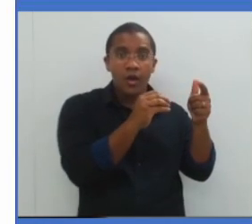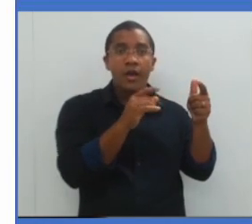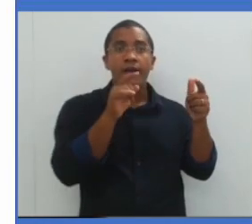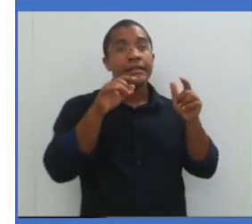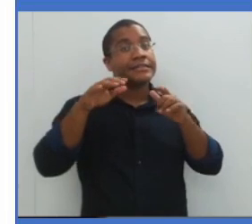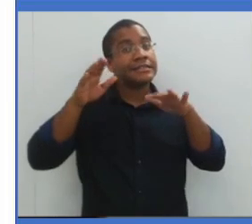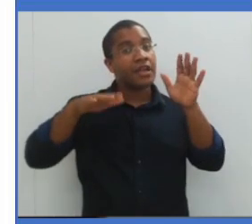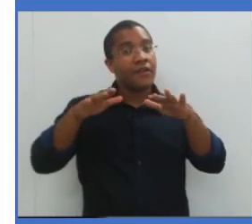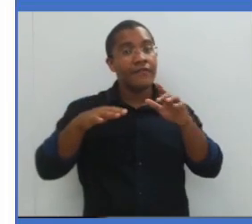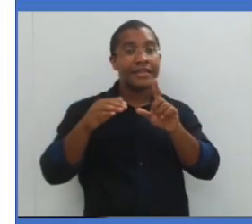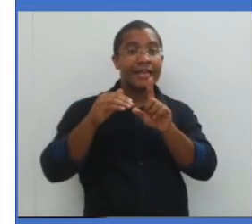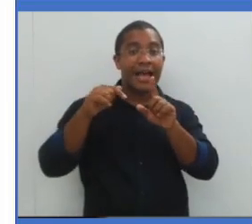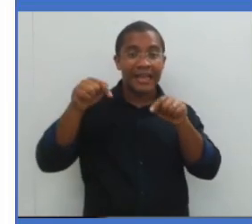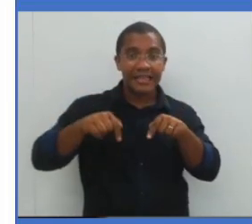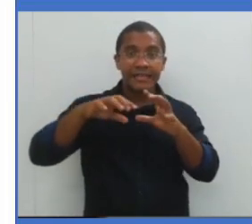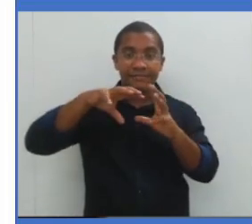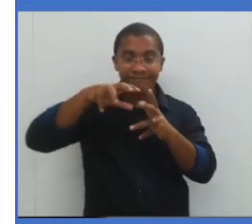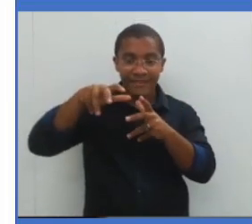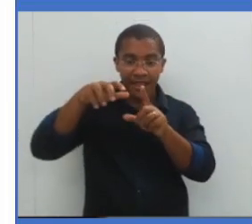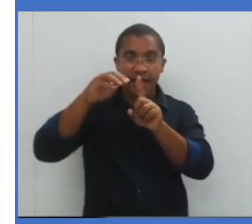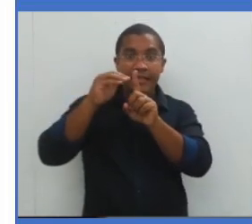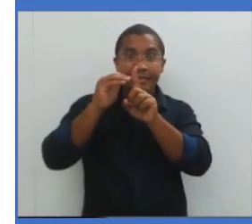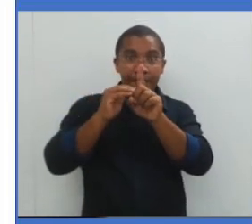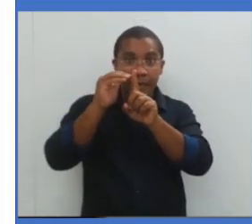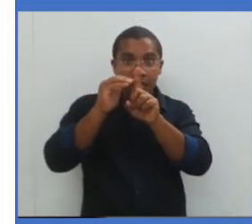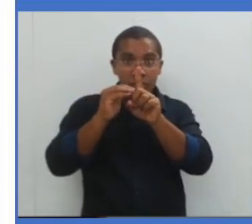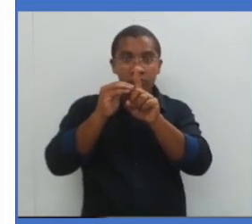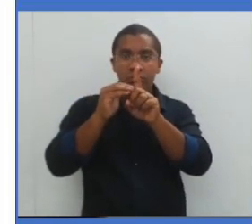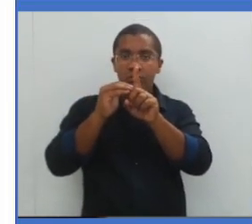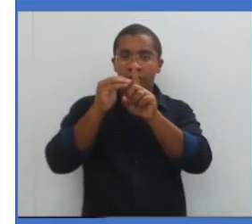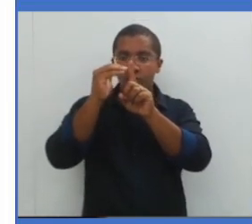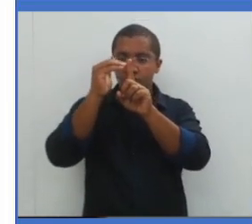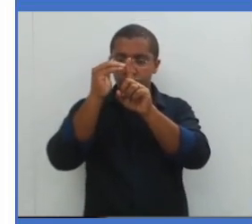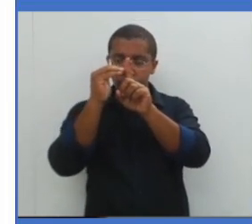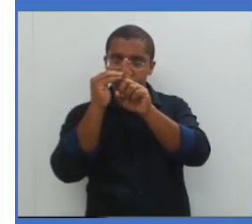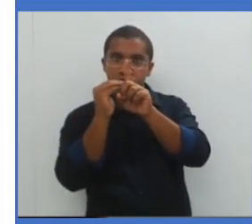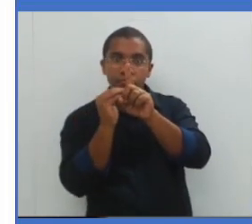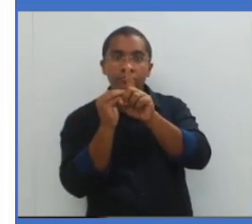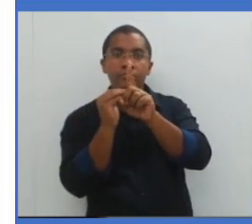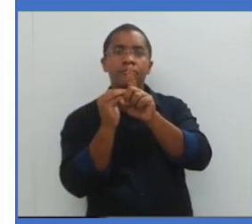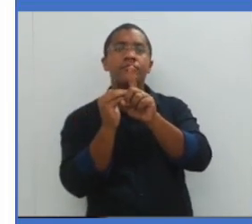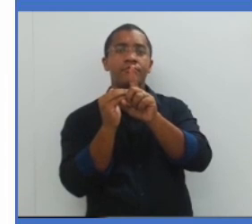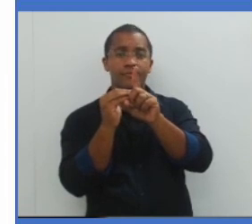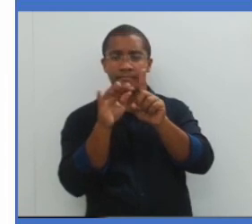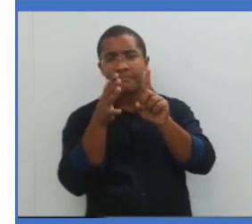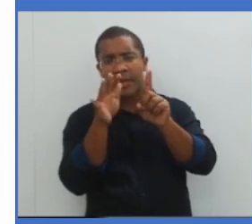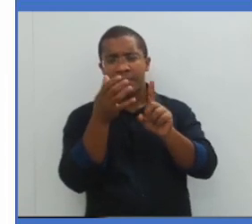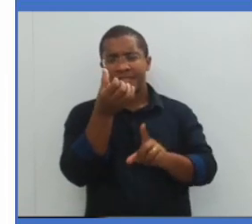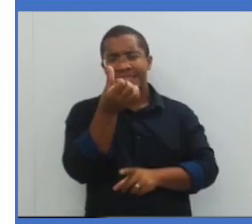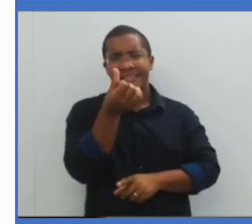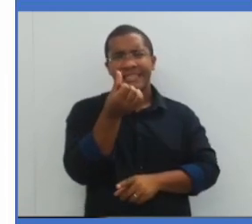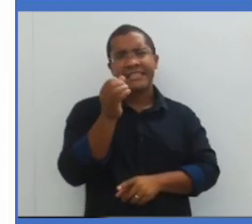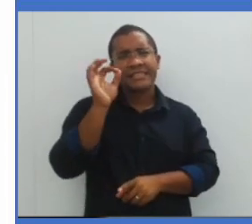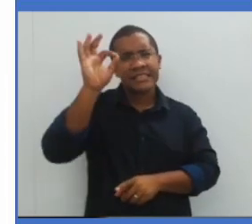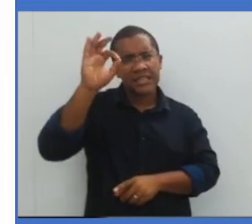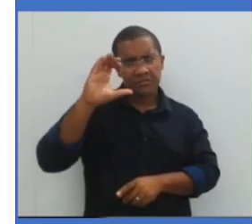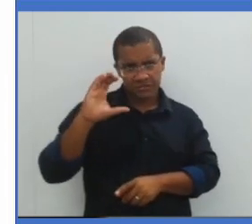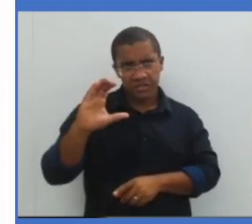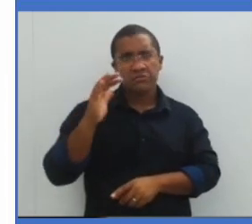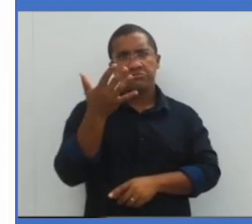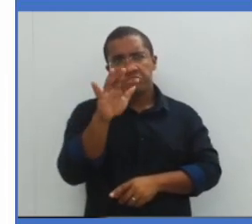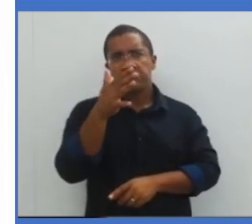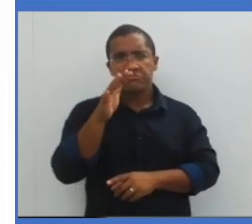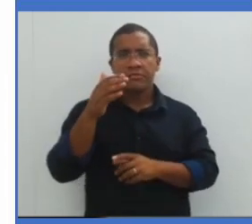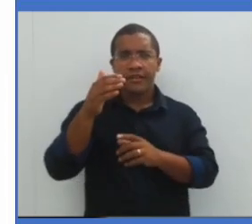ser que a temperatura da Terra caia, caia cerca de 6 graus